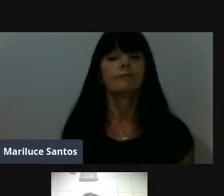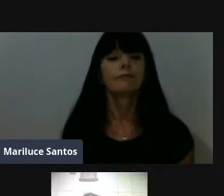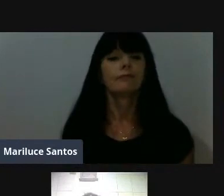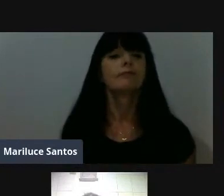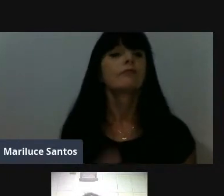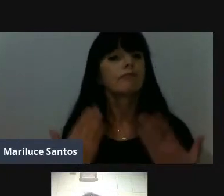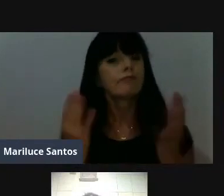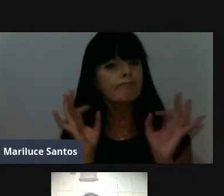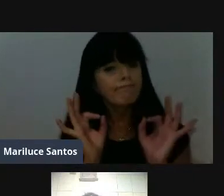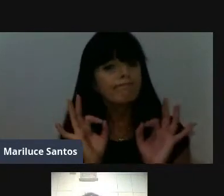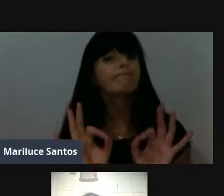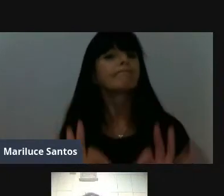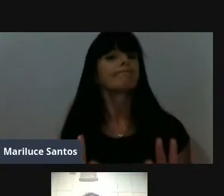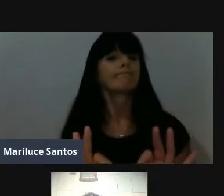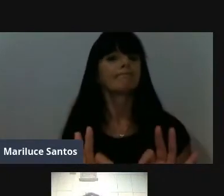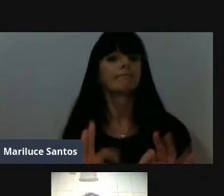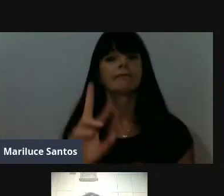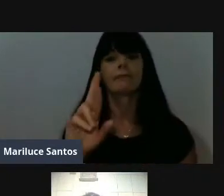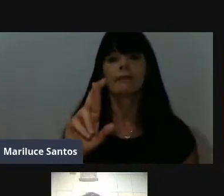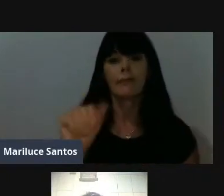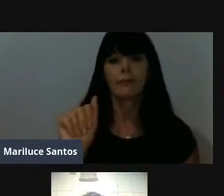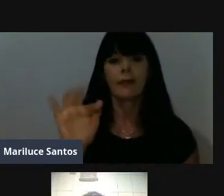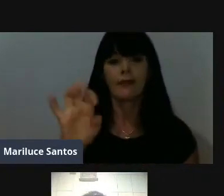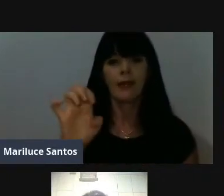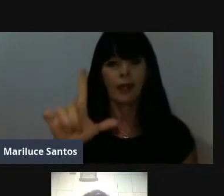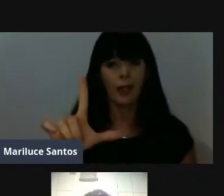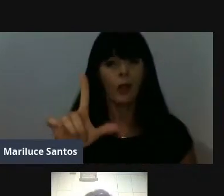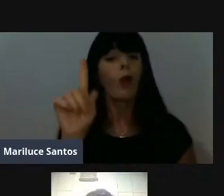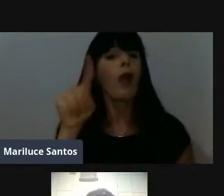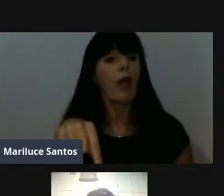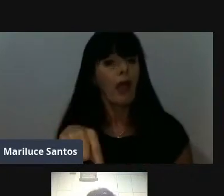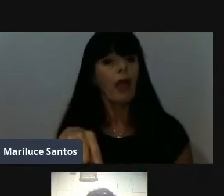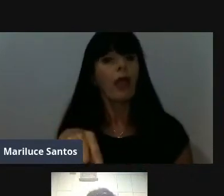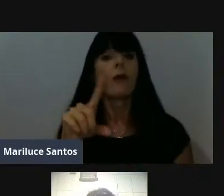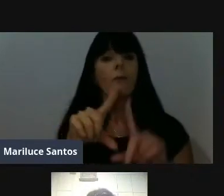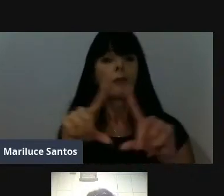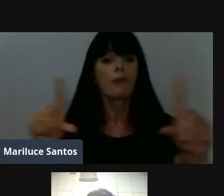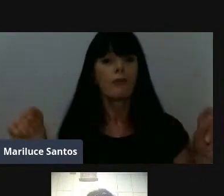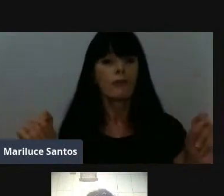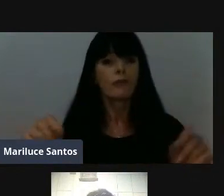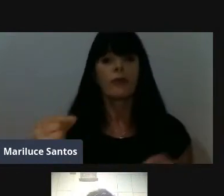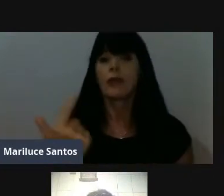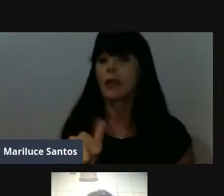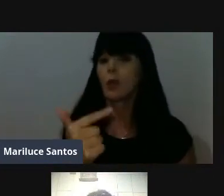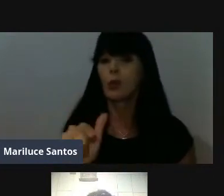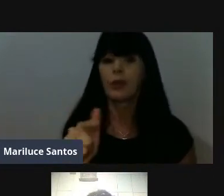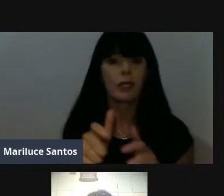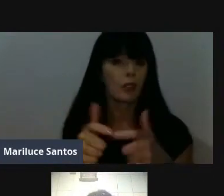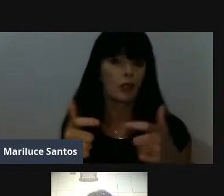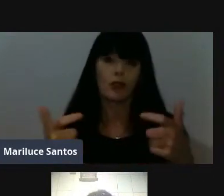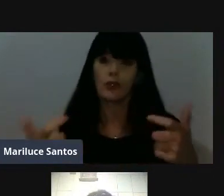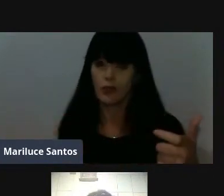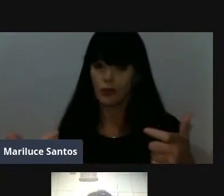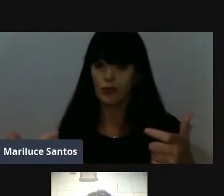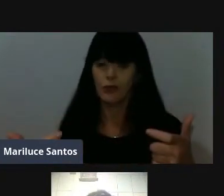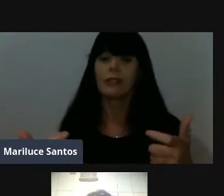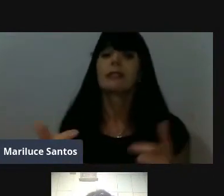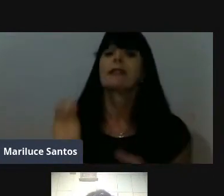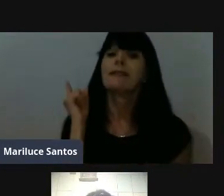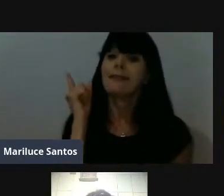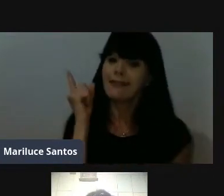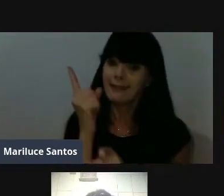Com certeza, Rafael, inclusive, existe até uma máxima que fala que não existe sorte, existe o